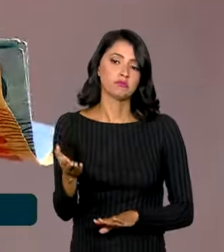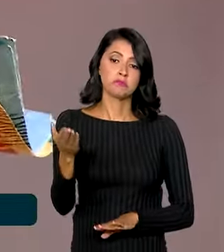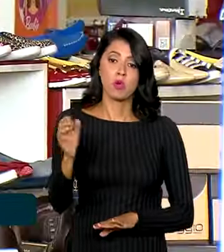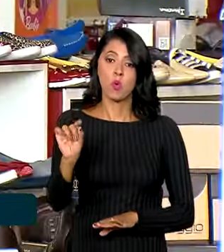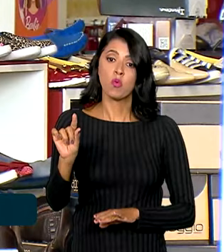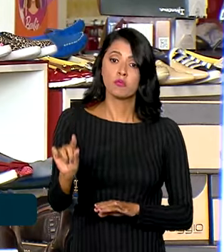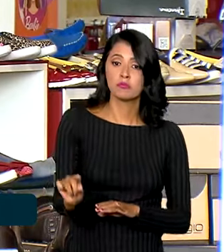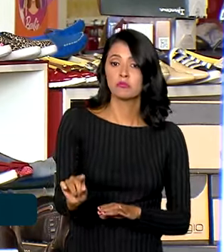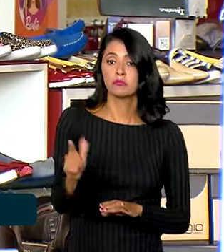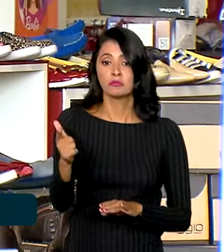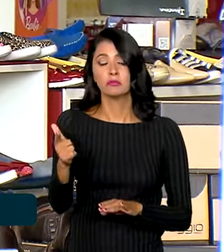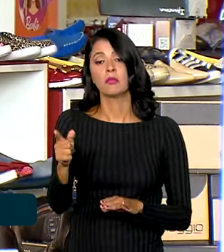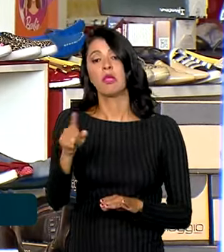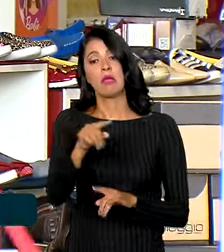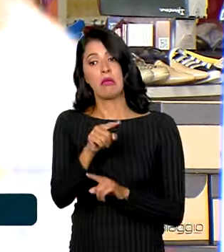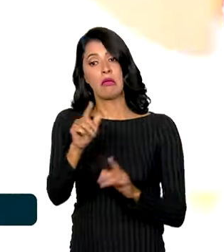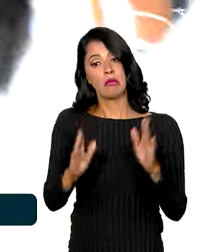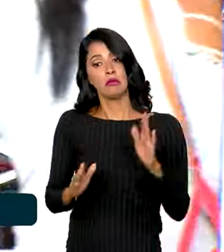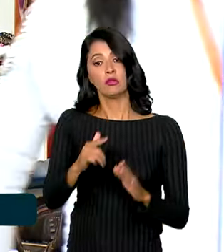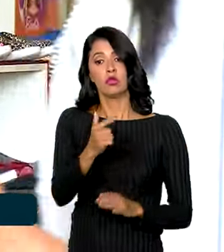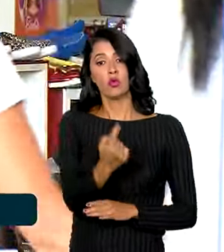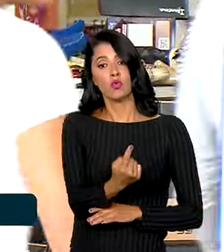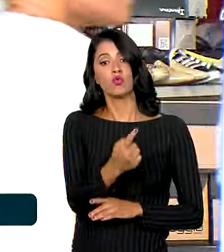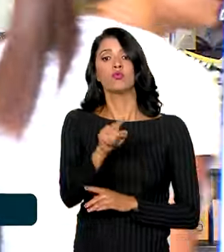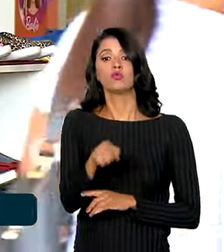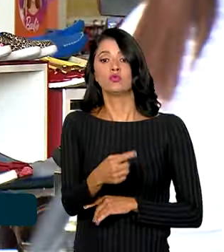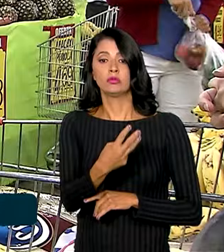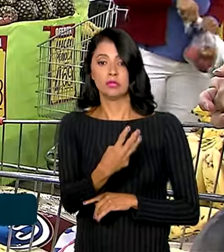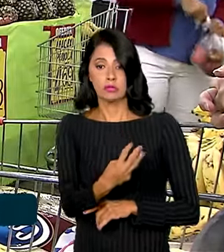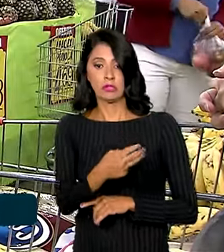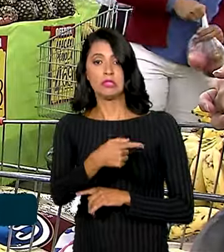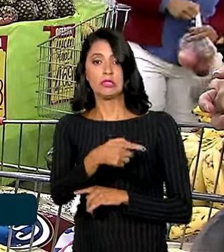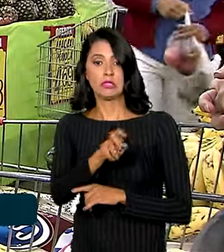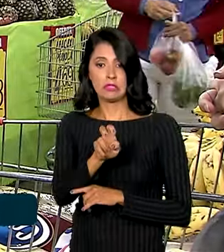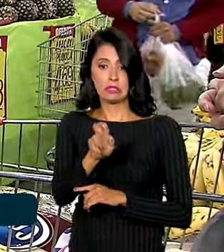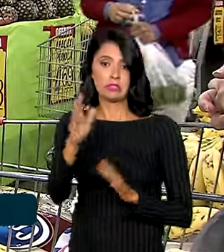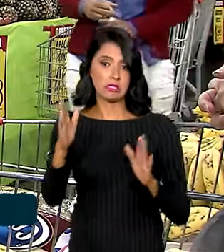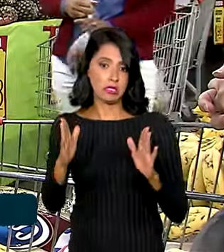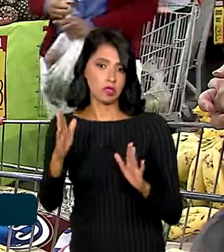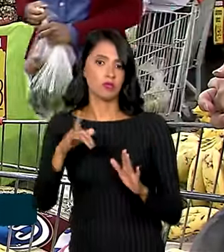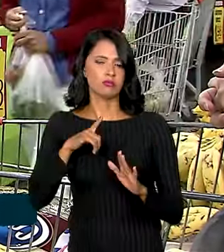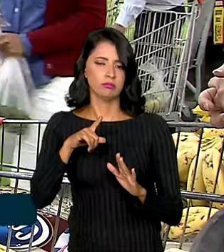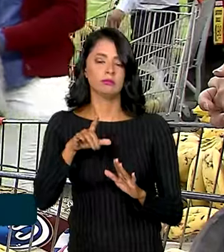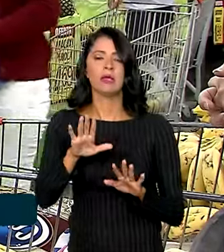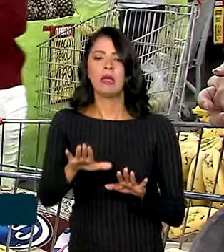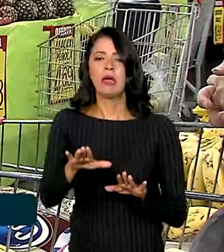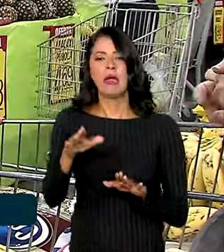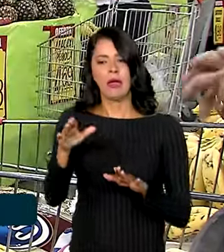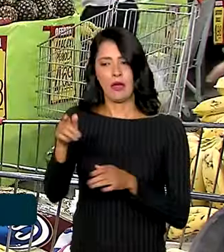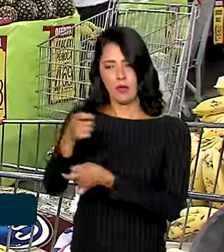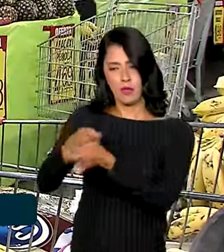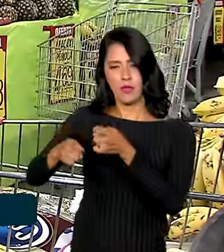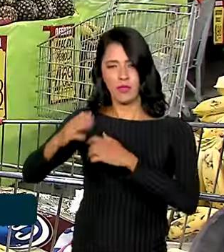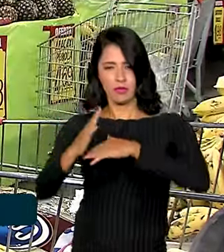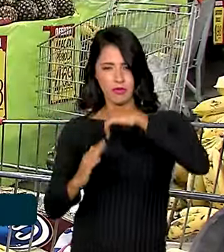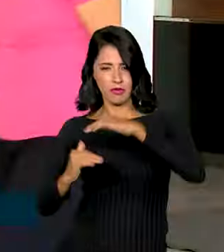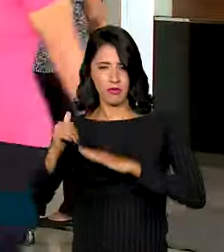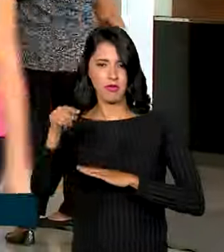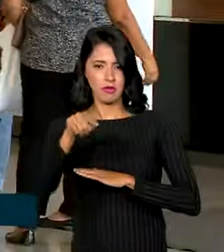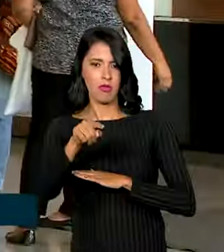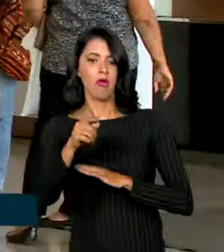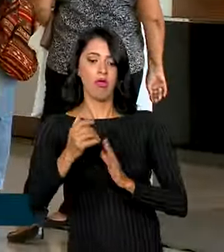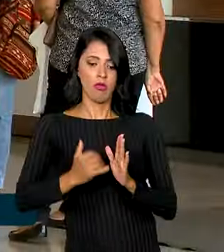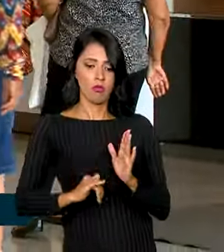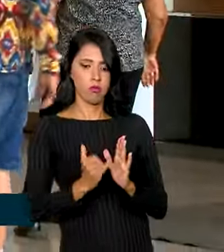ou seja, entre 1,75% e 4,75%. Segundo economistas, manter a inflação